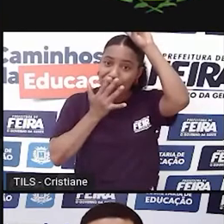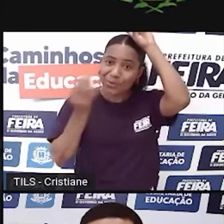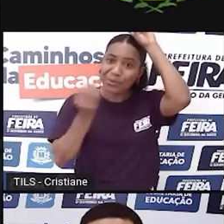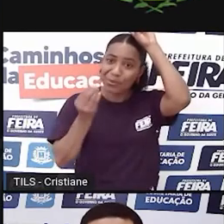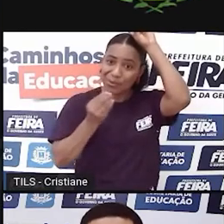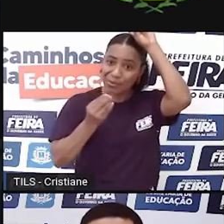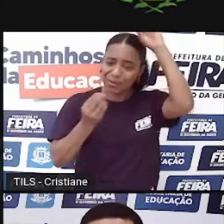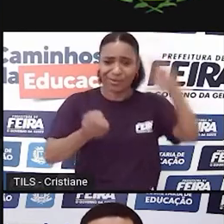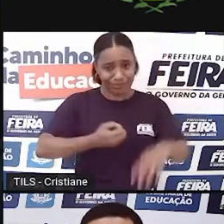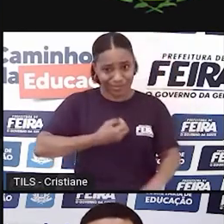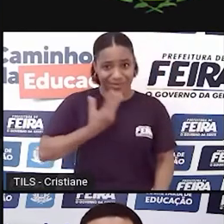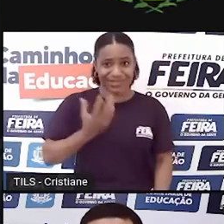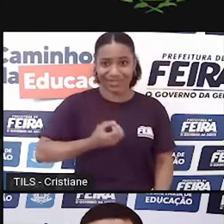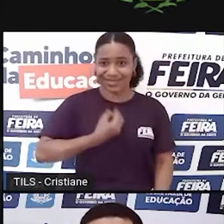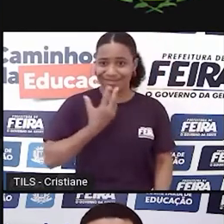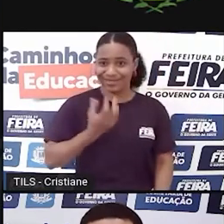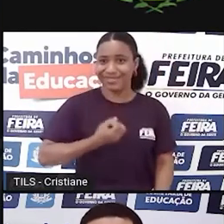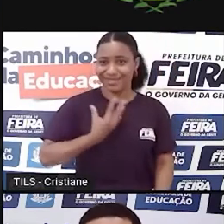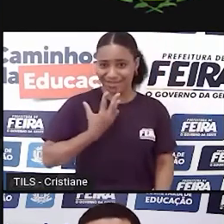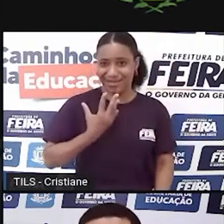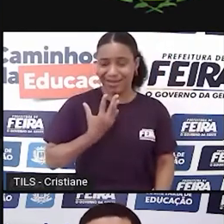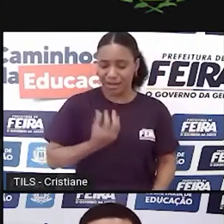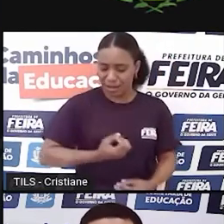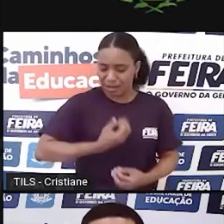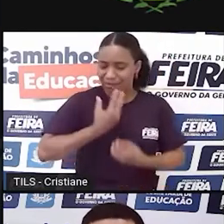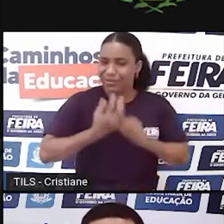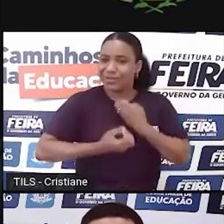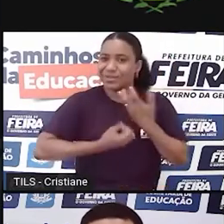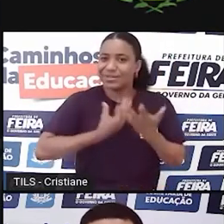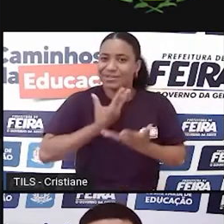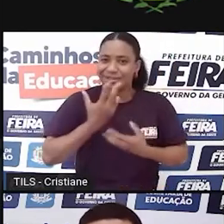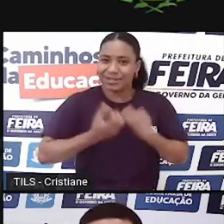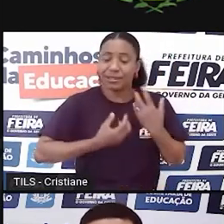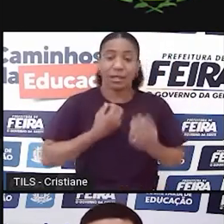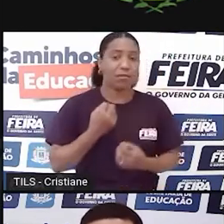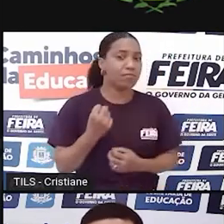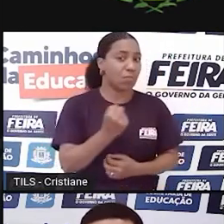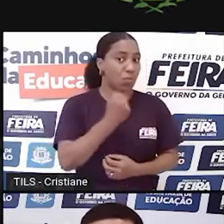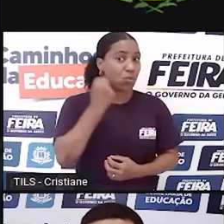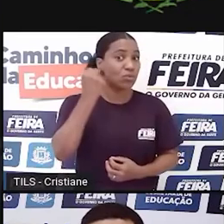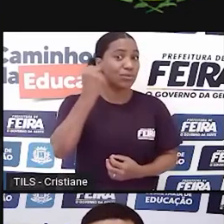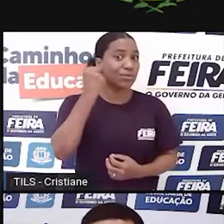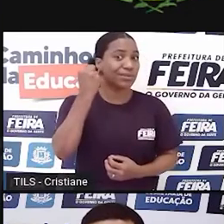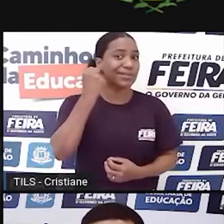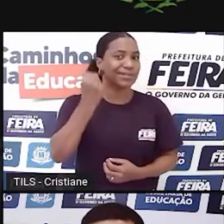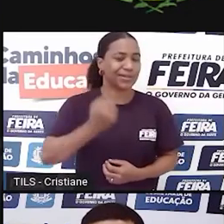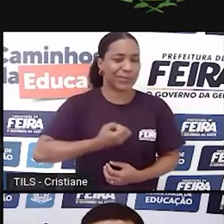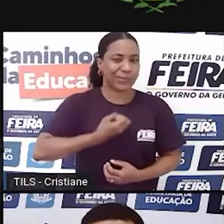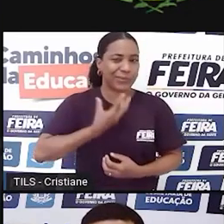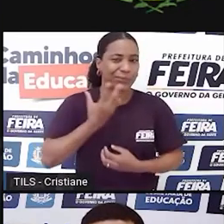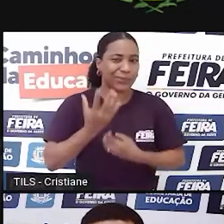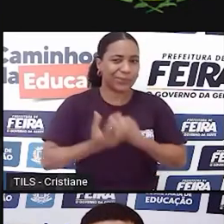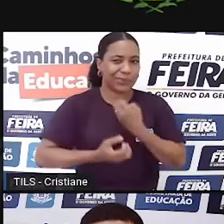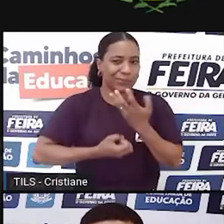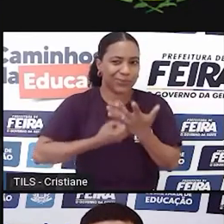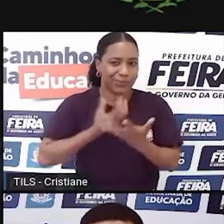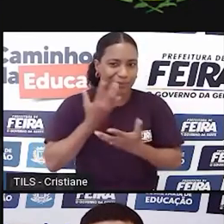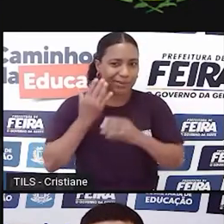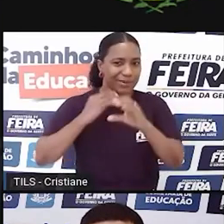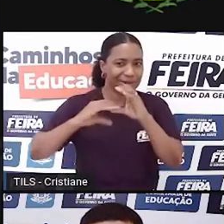também, porque a poesia é poder, e depois ela foi se desenvolvendo a depender do tempo. Por isso que eu tenho